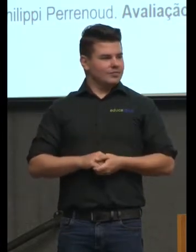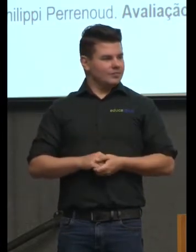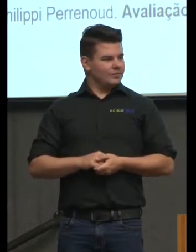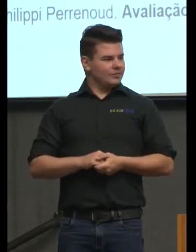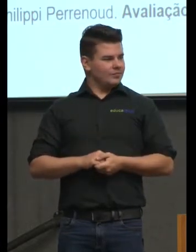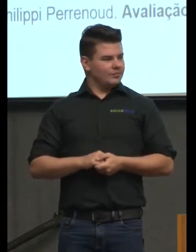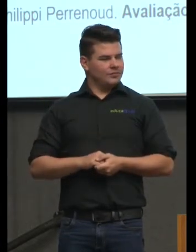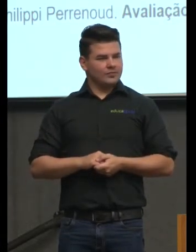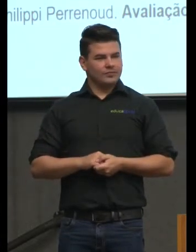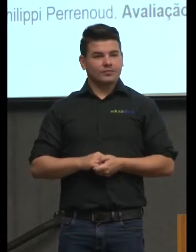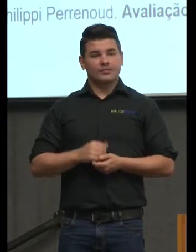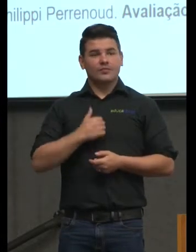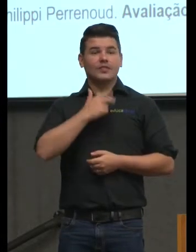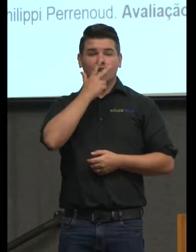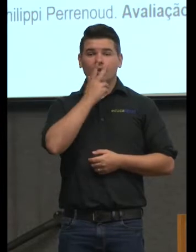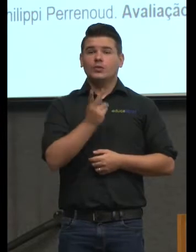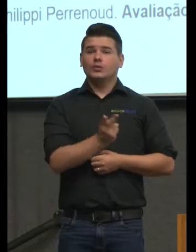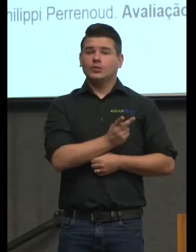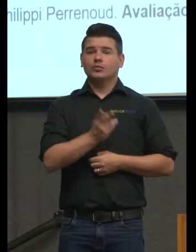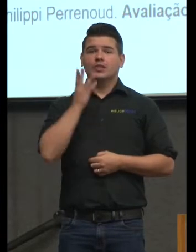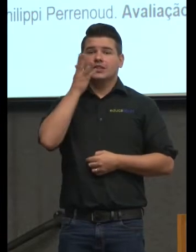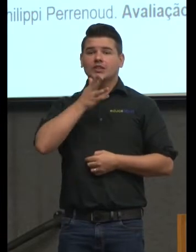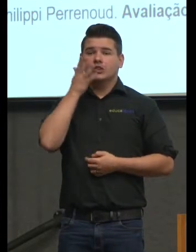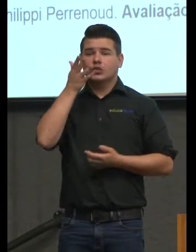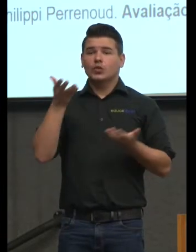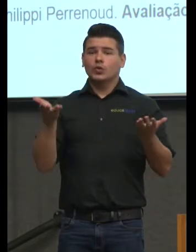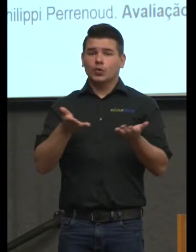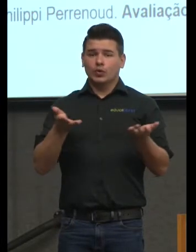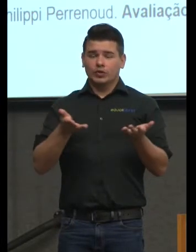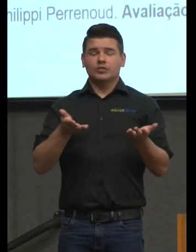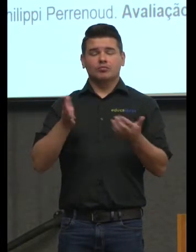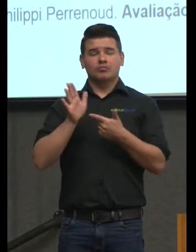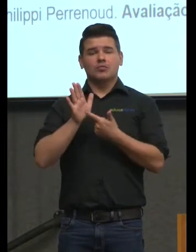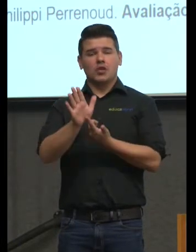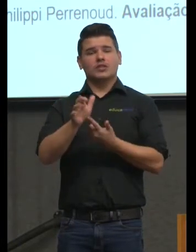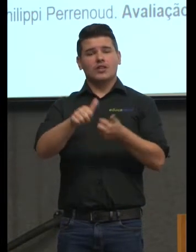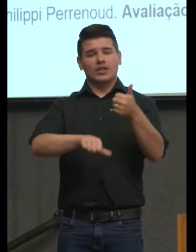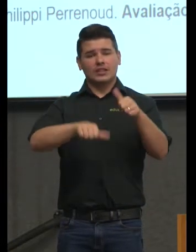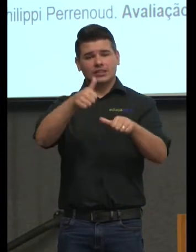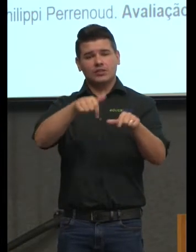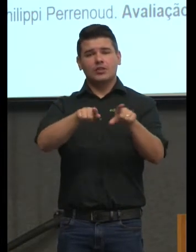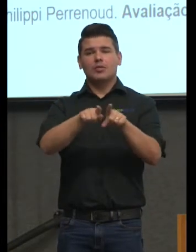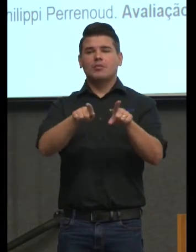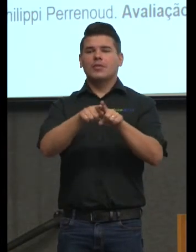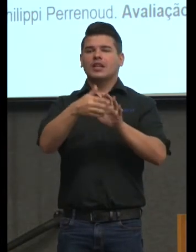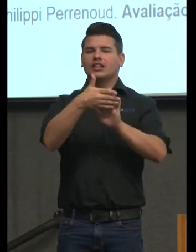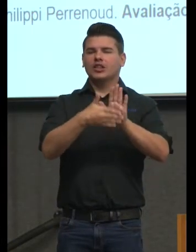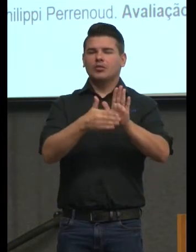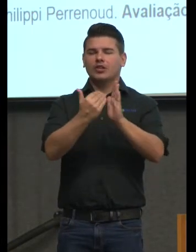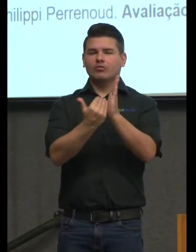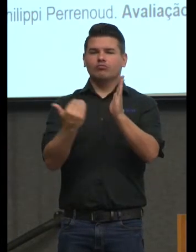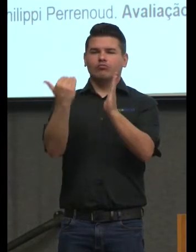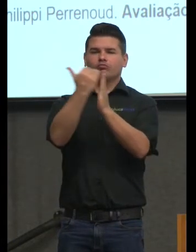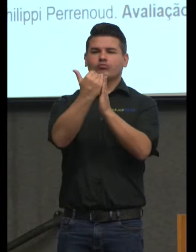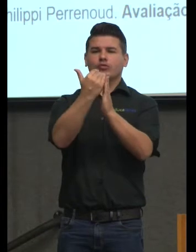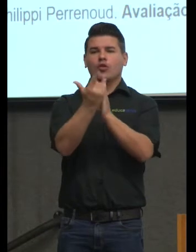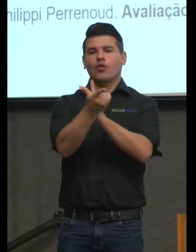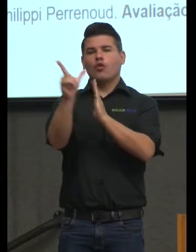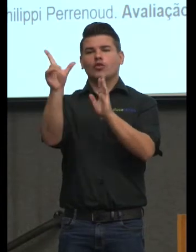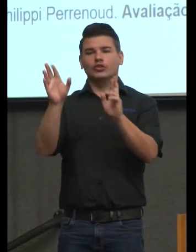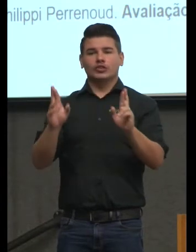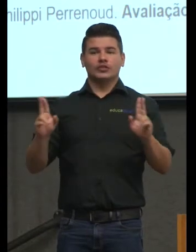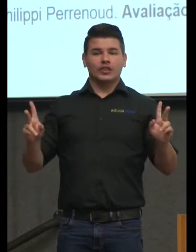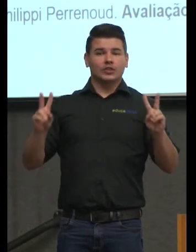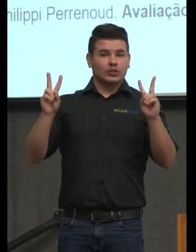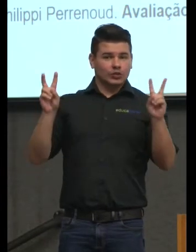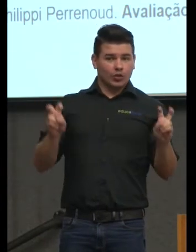eu acho que os dois palestrantes de hoje colocam a avaliação e o planejamento num outro patamar em relação